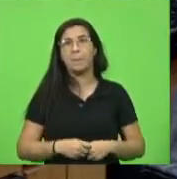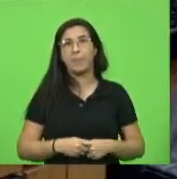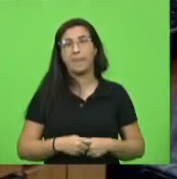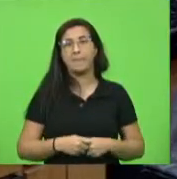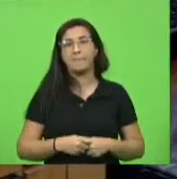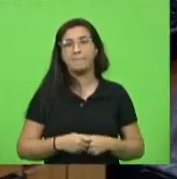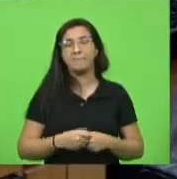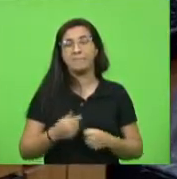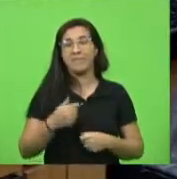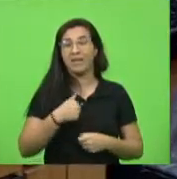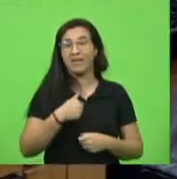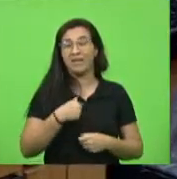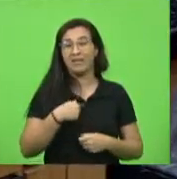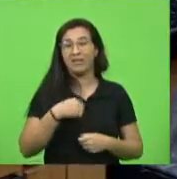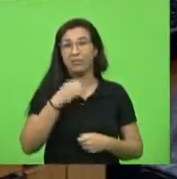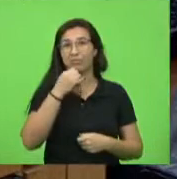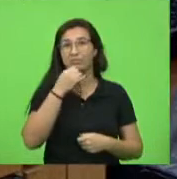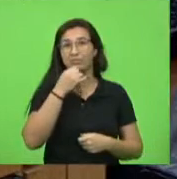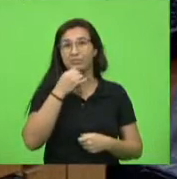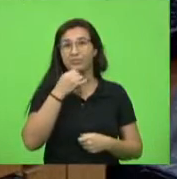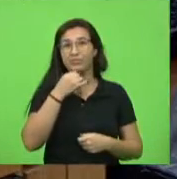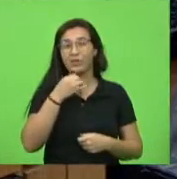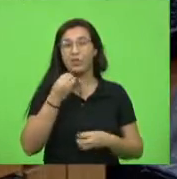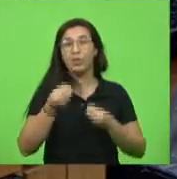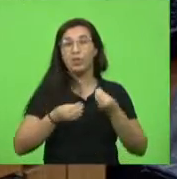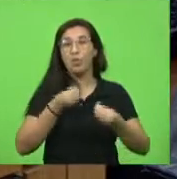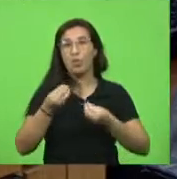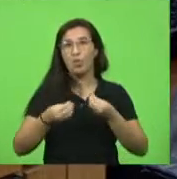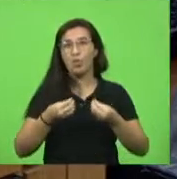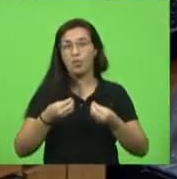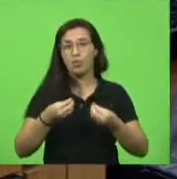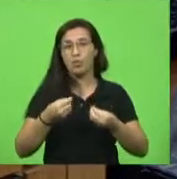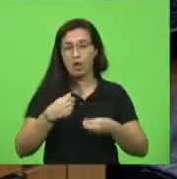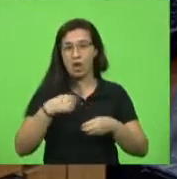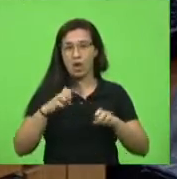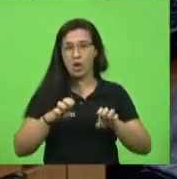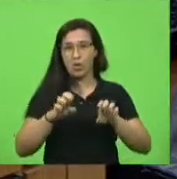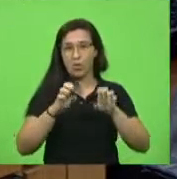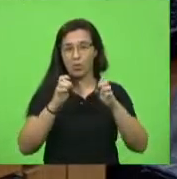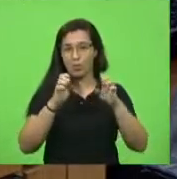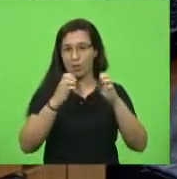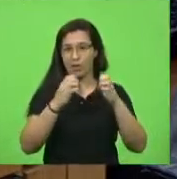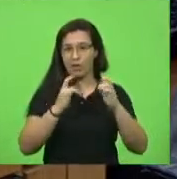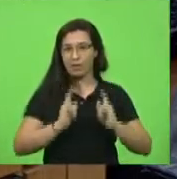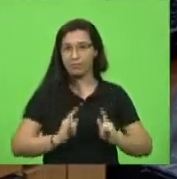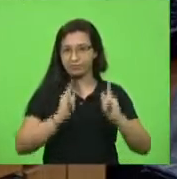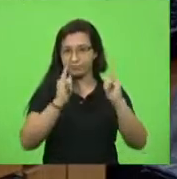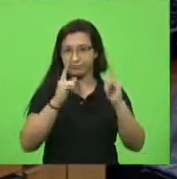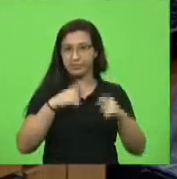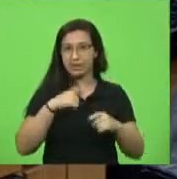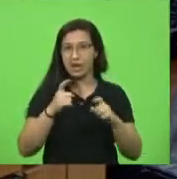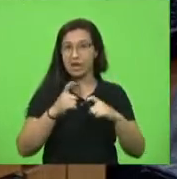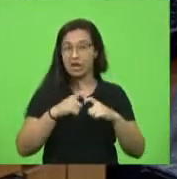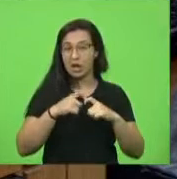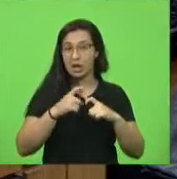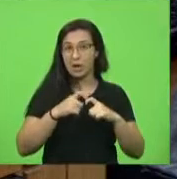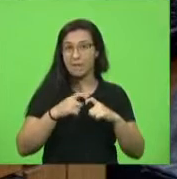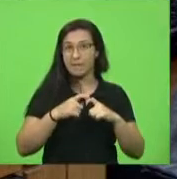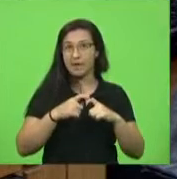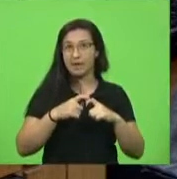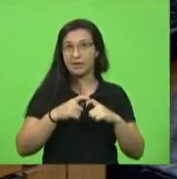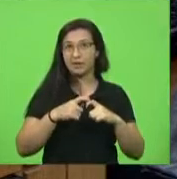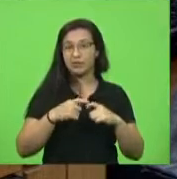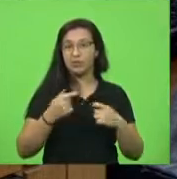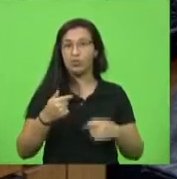está me deixando assim tremendamente, eu sou vizinha, meu prédio só tem médico, e eu paro e seguro eles no